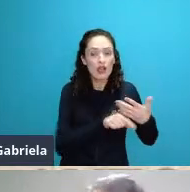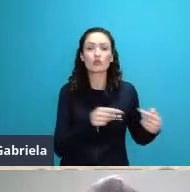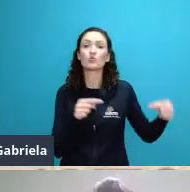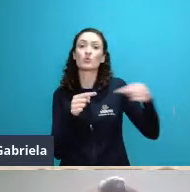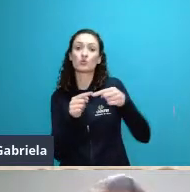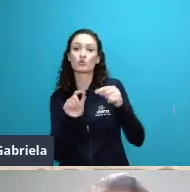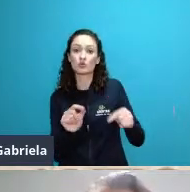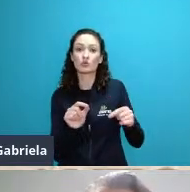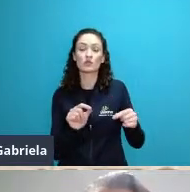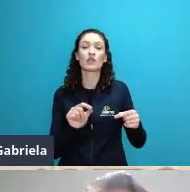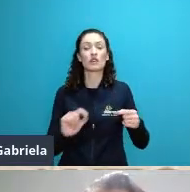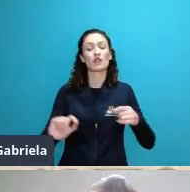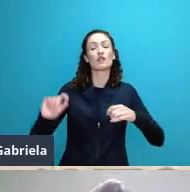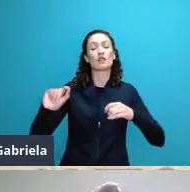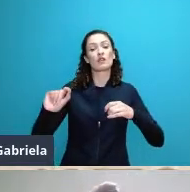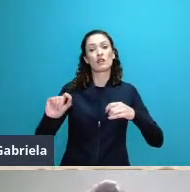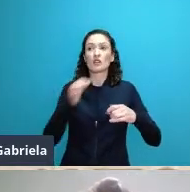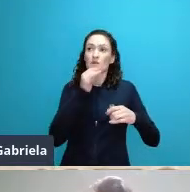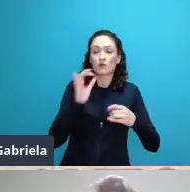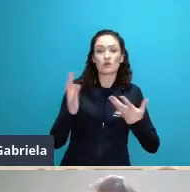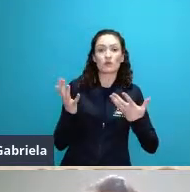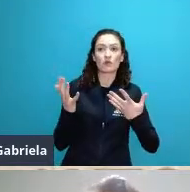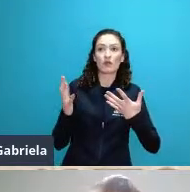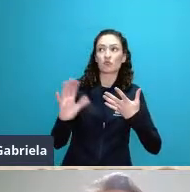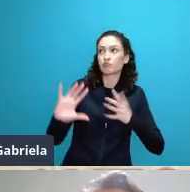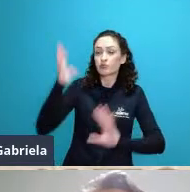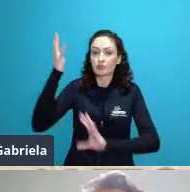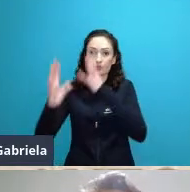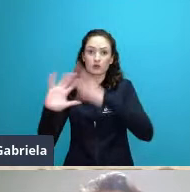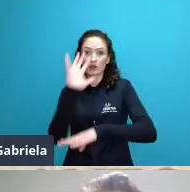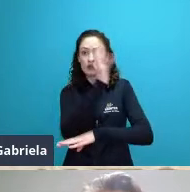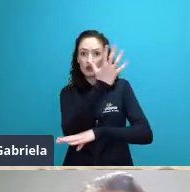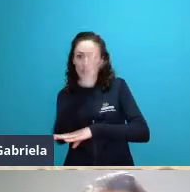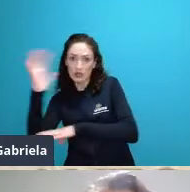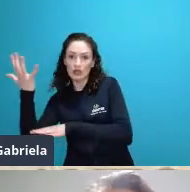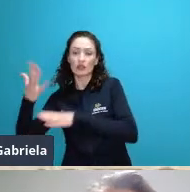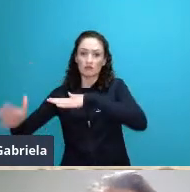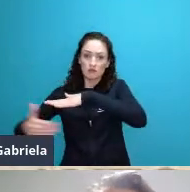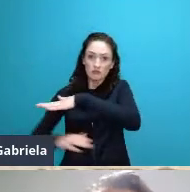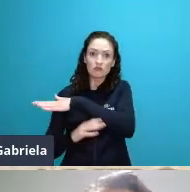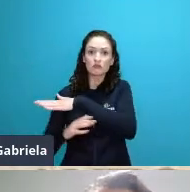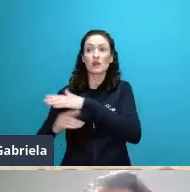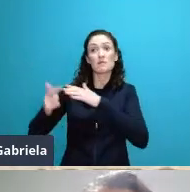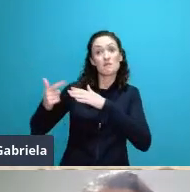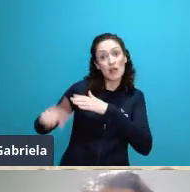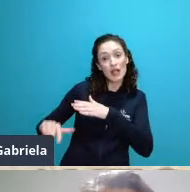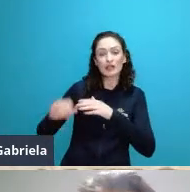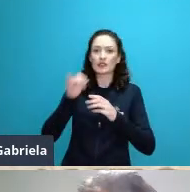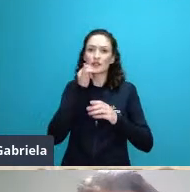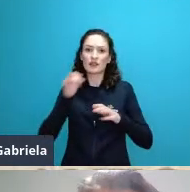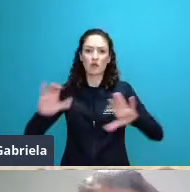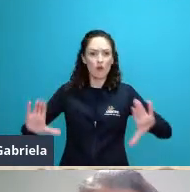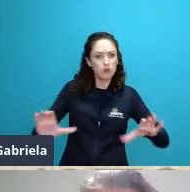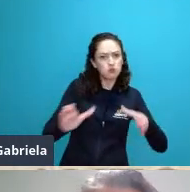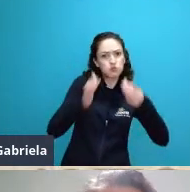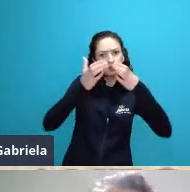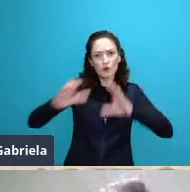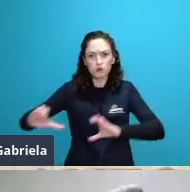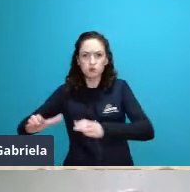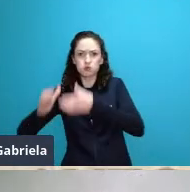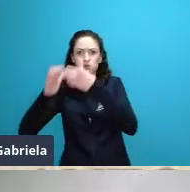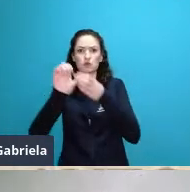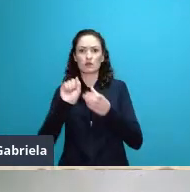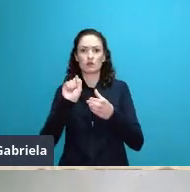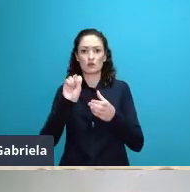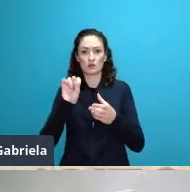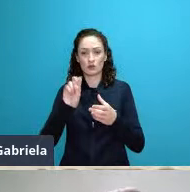ambientais se relacionou entre si e com o ecossistema afetado pela criação daquela usina nuclear pode